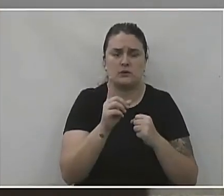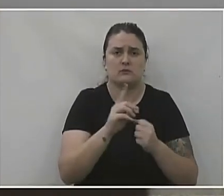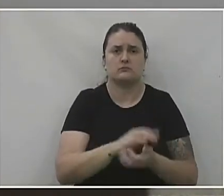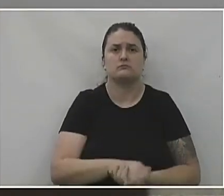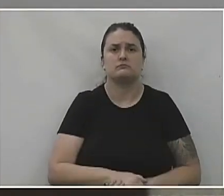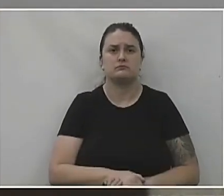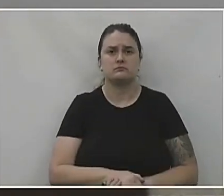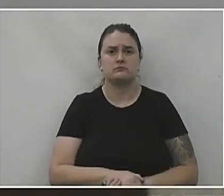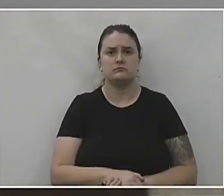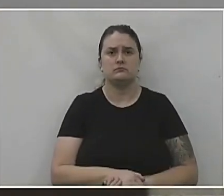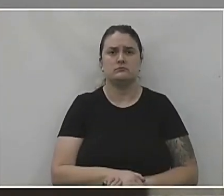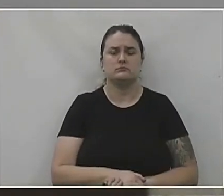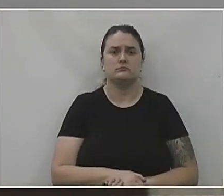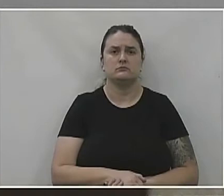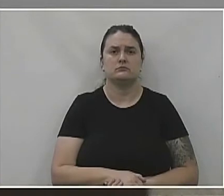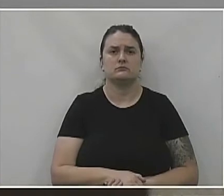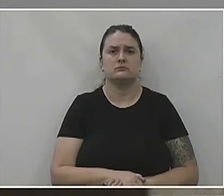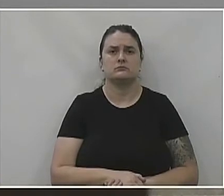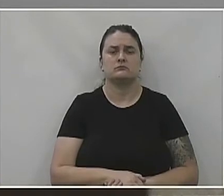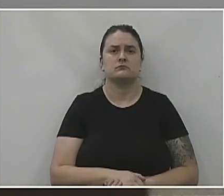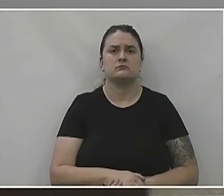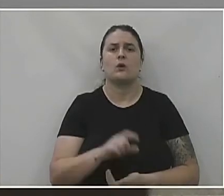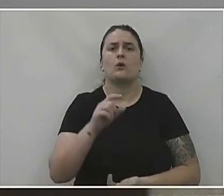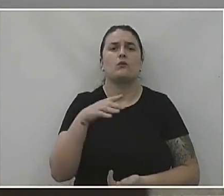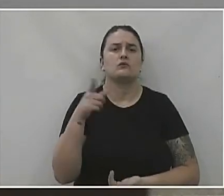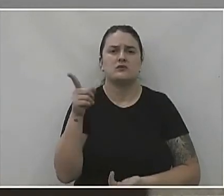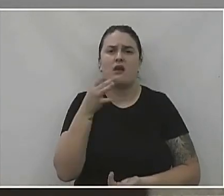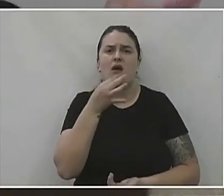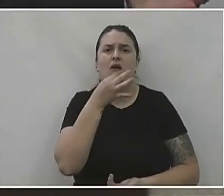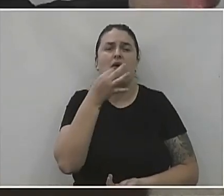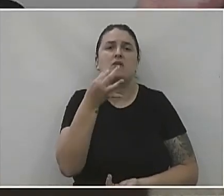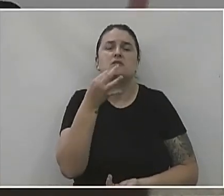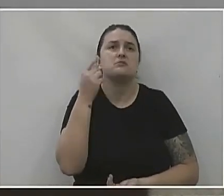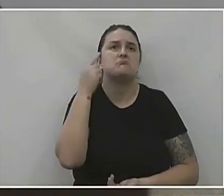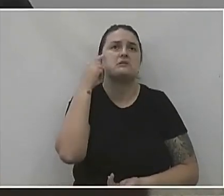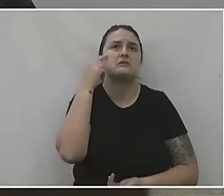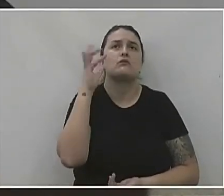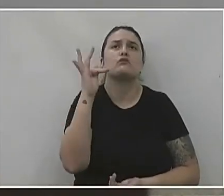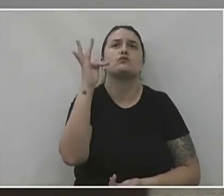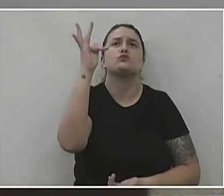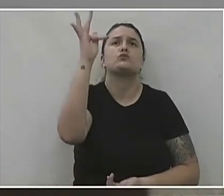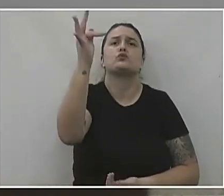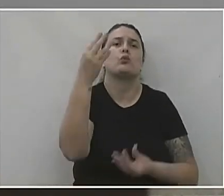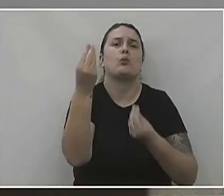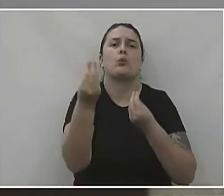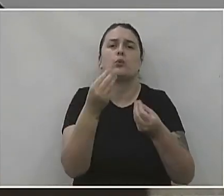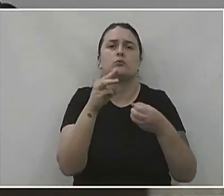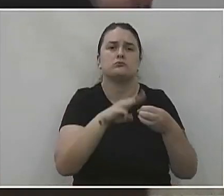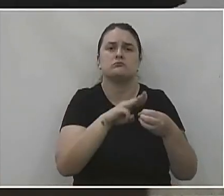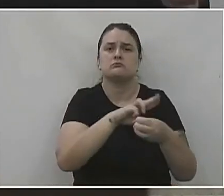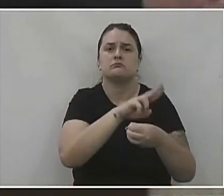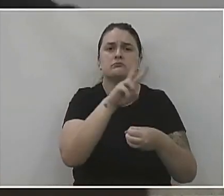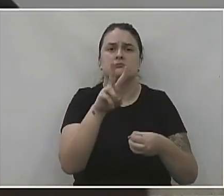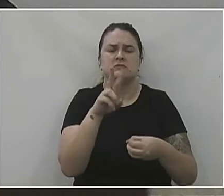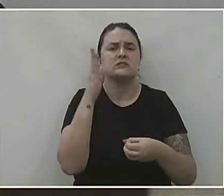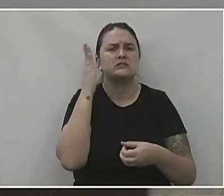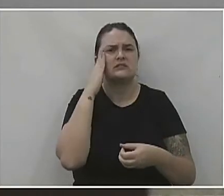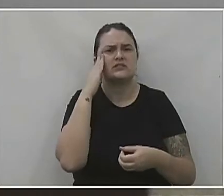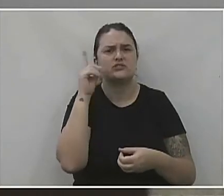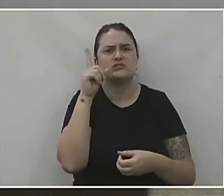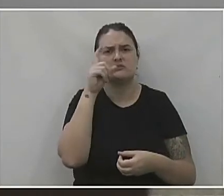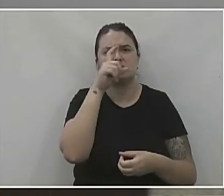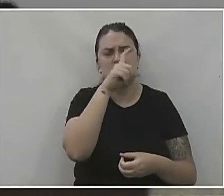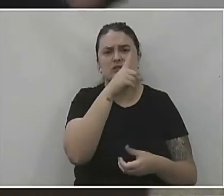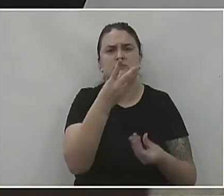totalidade realmente da população. Quais são as expectativas aqui para o município de União da Vitória? Eu sei que é muito